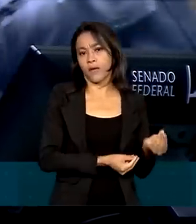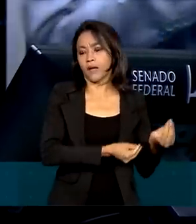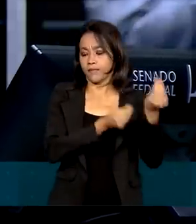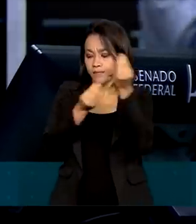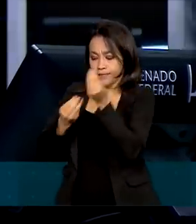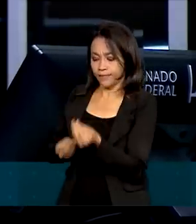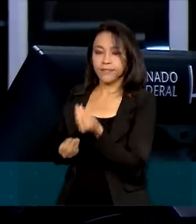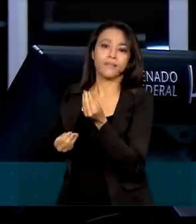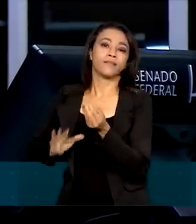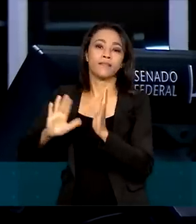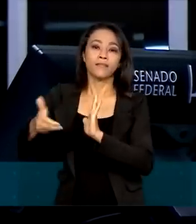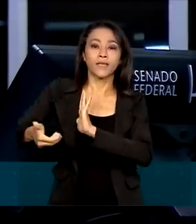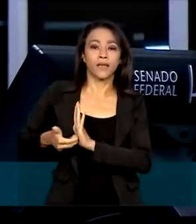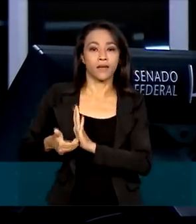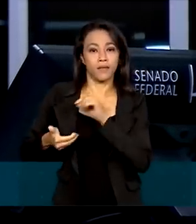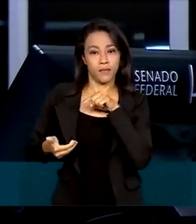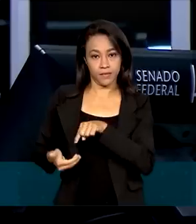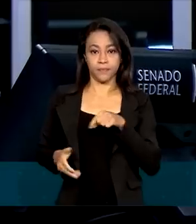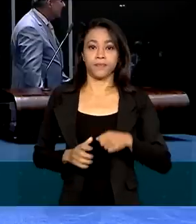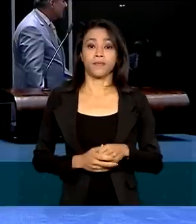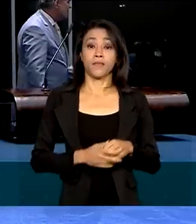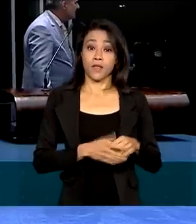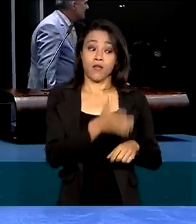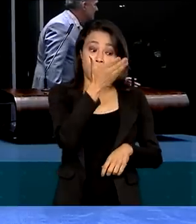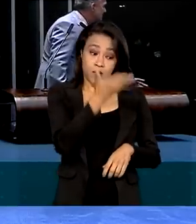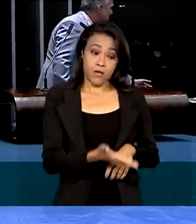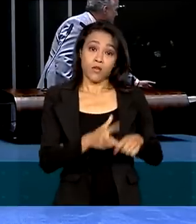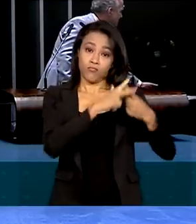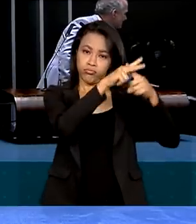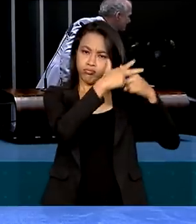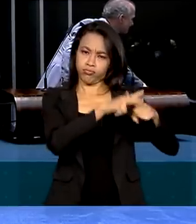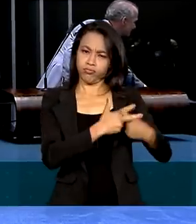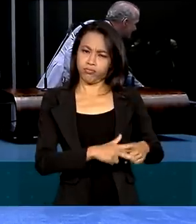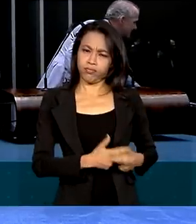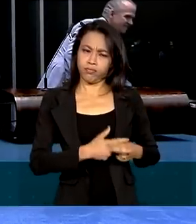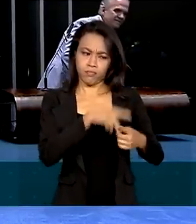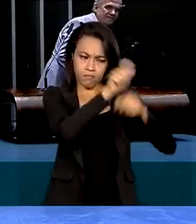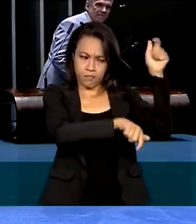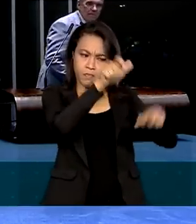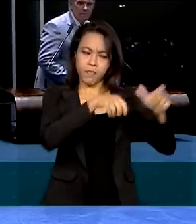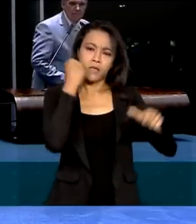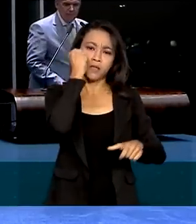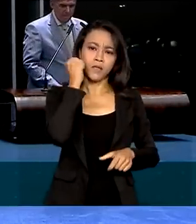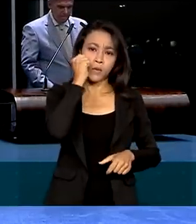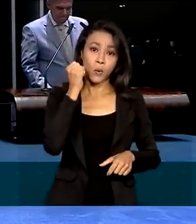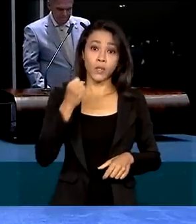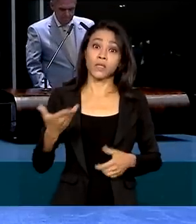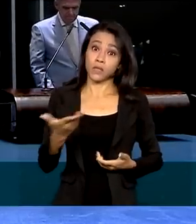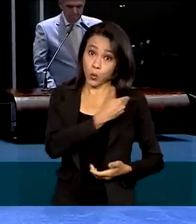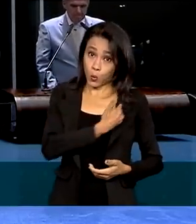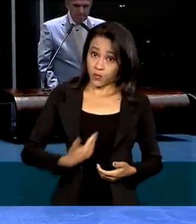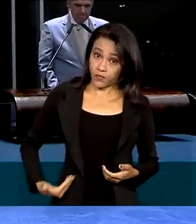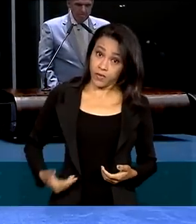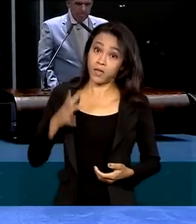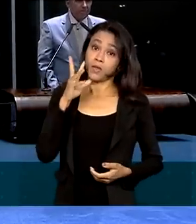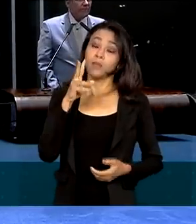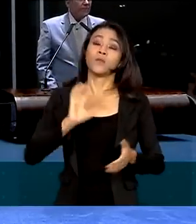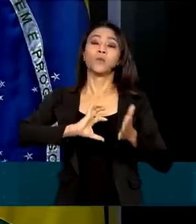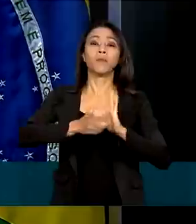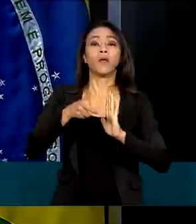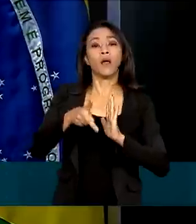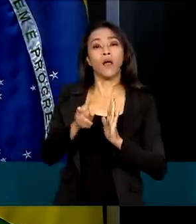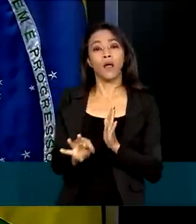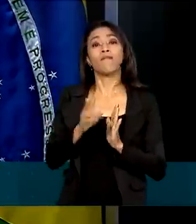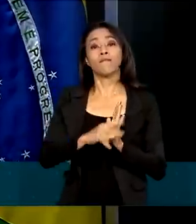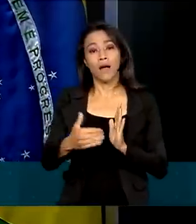Câmara dos Deputados. Então, depois das alterações que foram feitas pelos senadores, o futuro governo vai ficar autorizado a usar